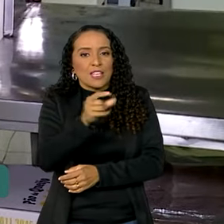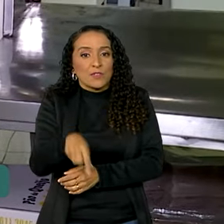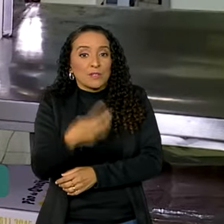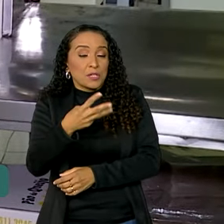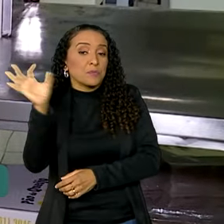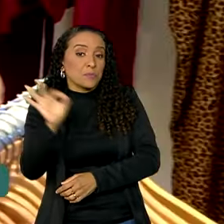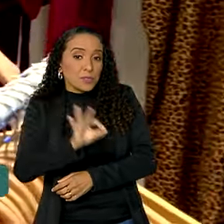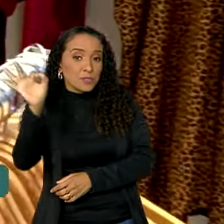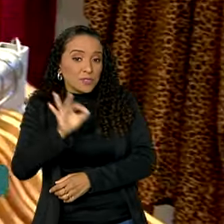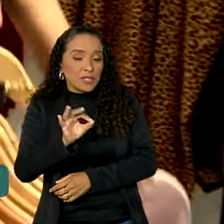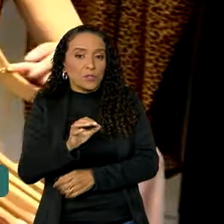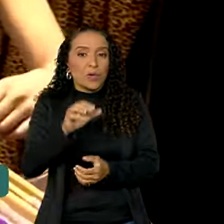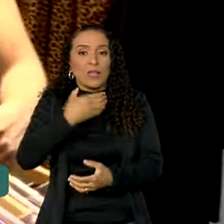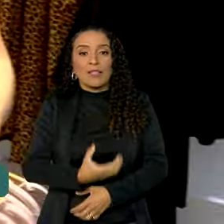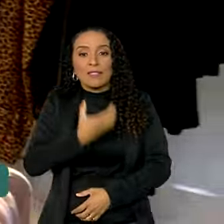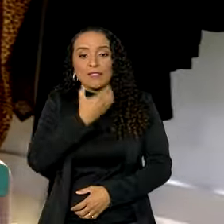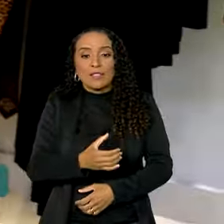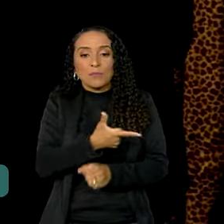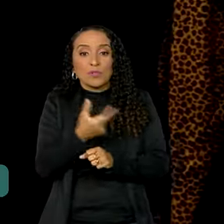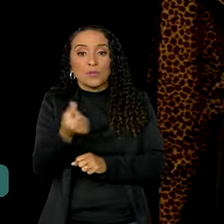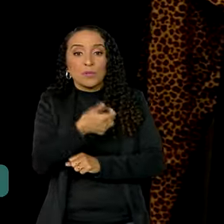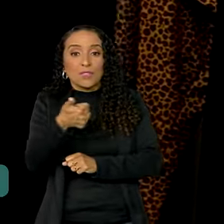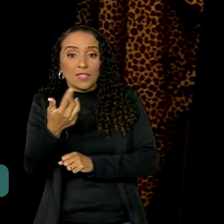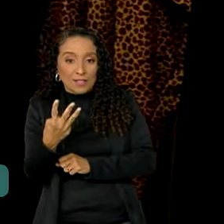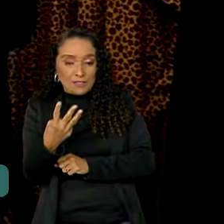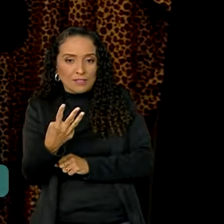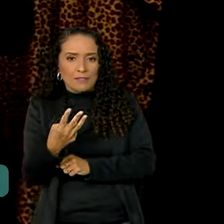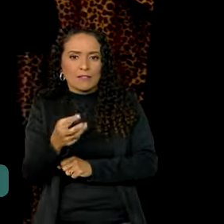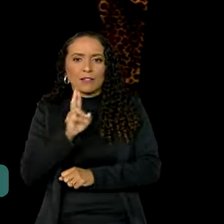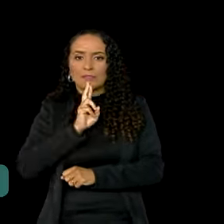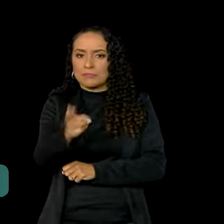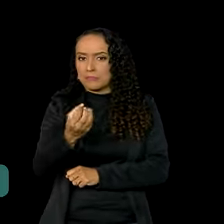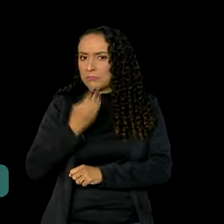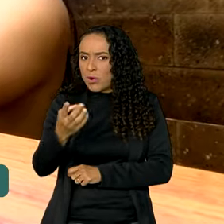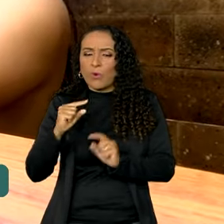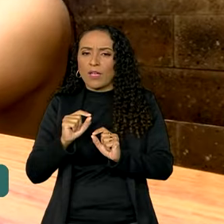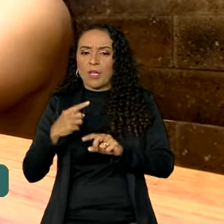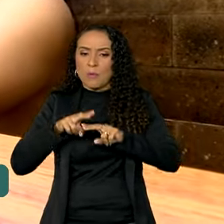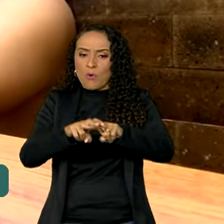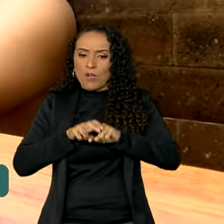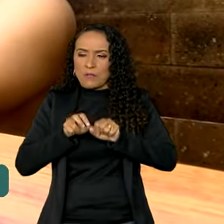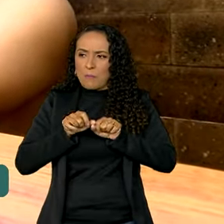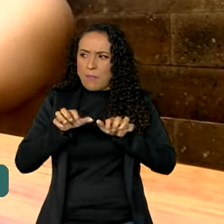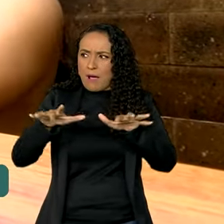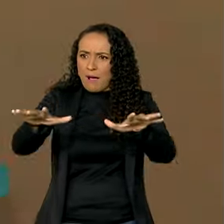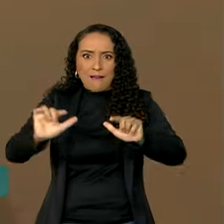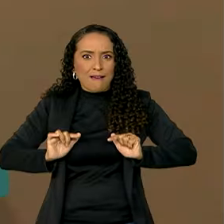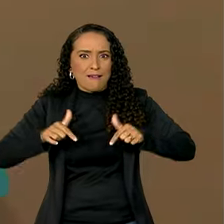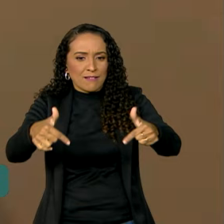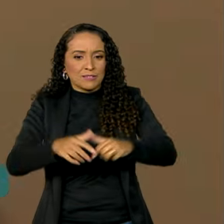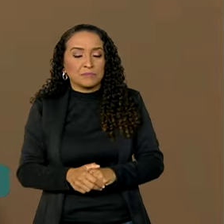,3% em dezembro de 2013. Os bons resultados foram fruto da expansão do número de trabalhadores.